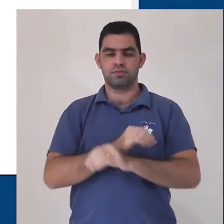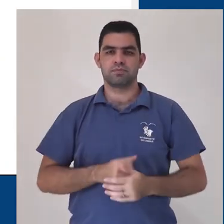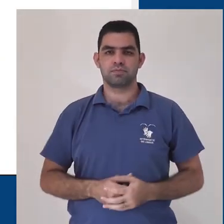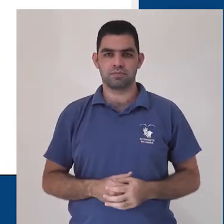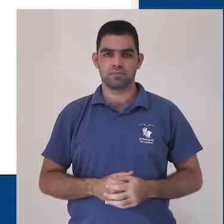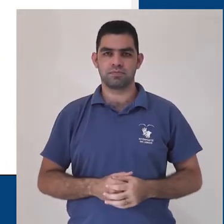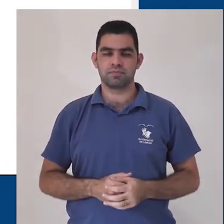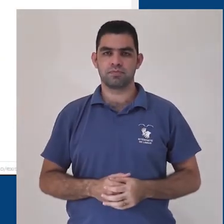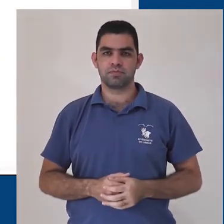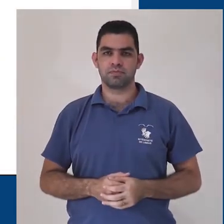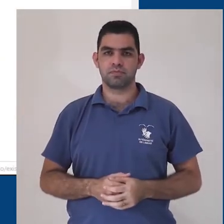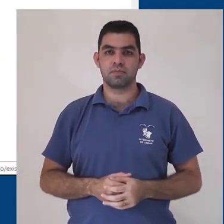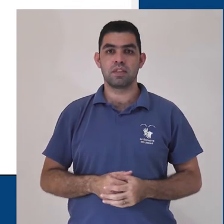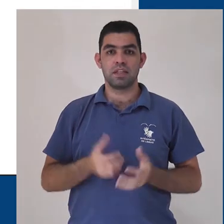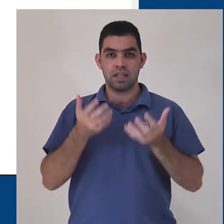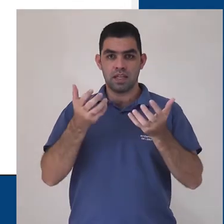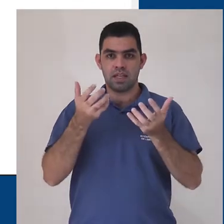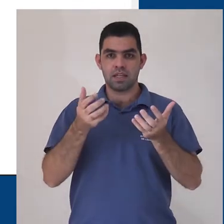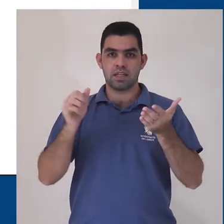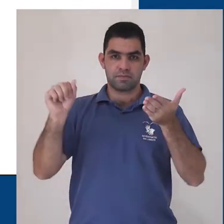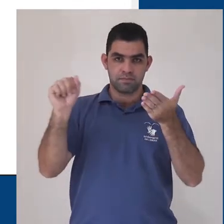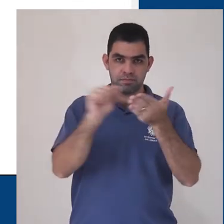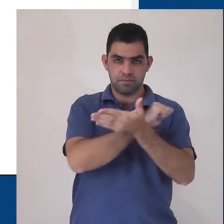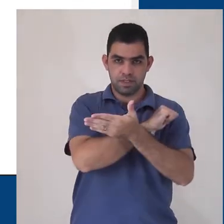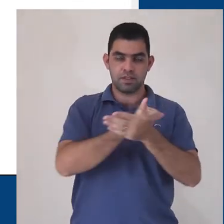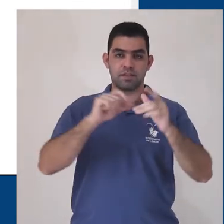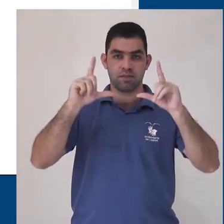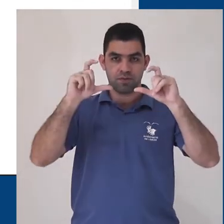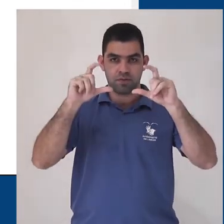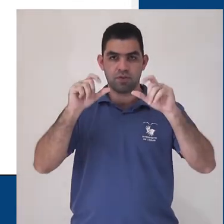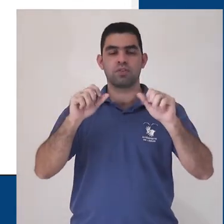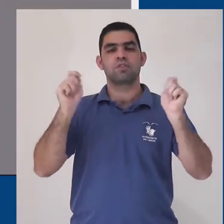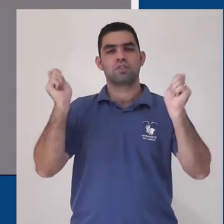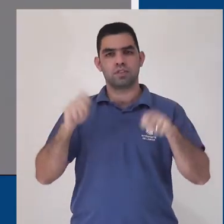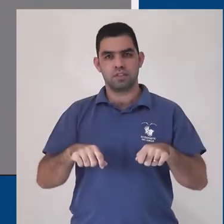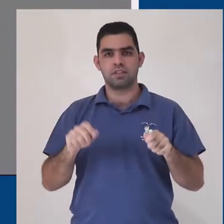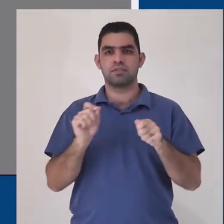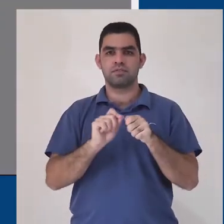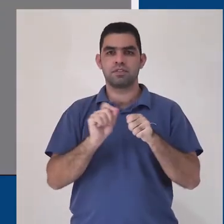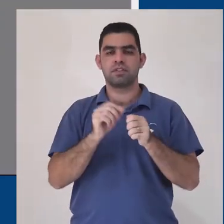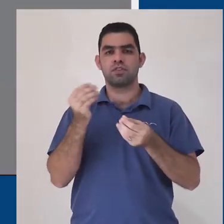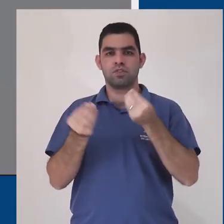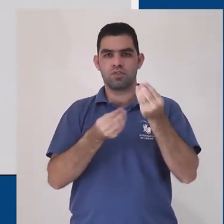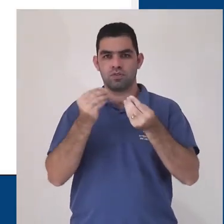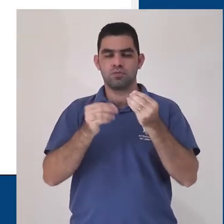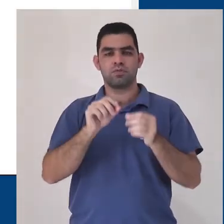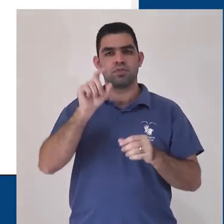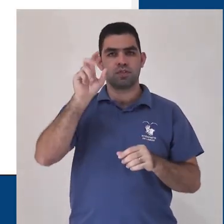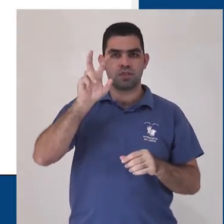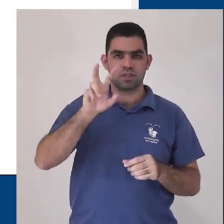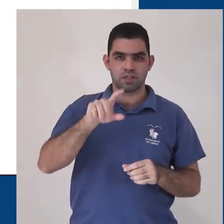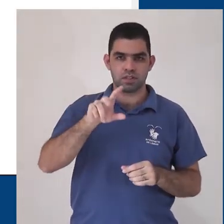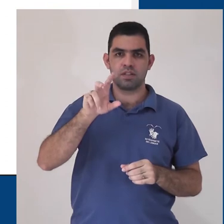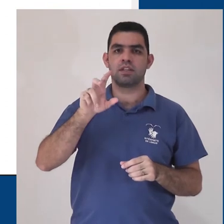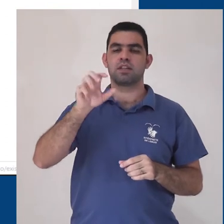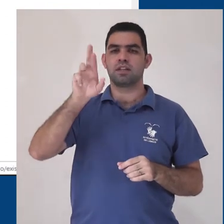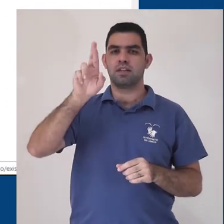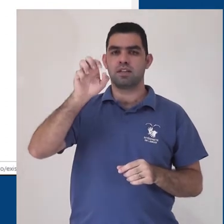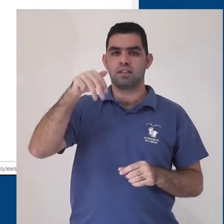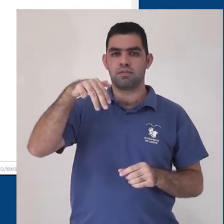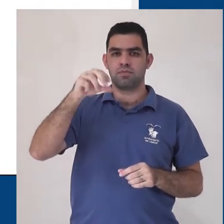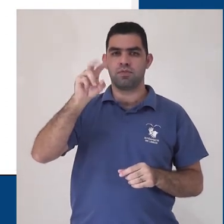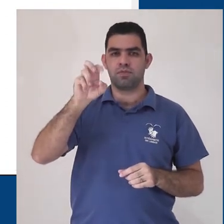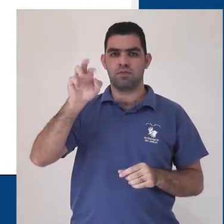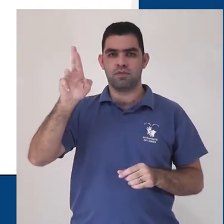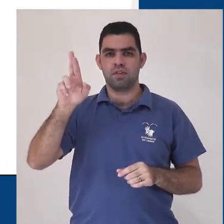Pronto, agora as fotos estão aqui. E caso queira remover alguma foto, faça o mesmo processo, só que dessa vez clique em remover e